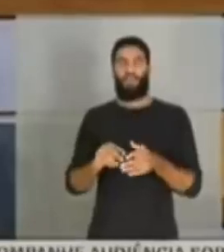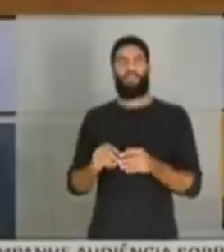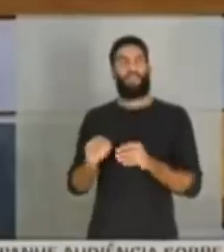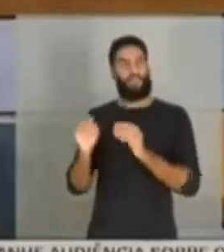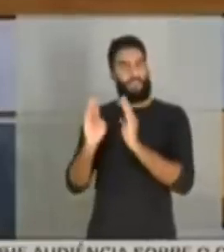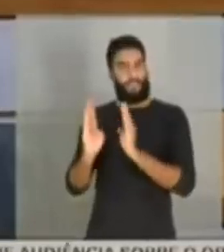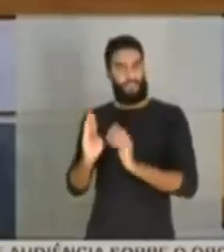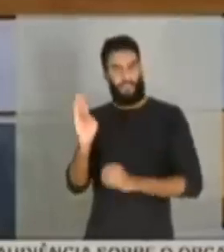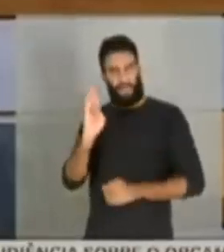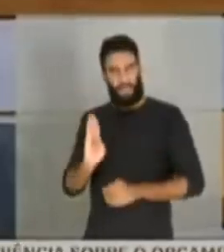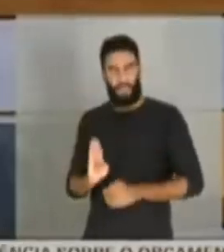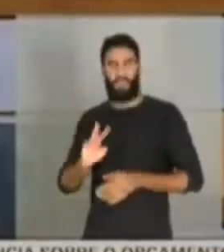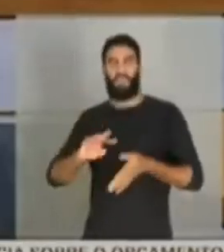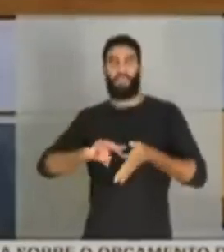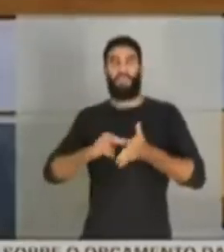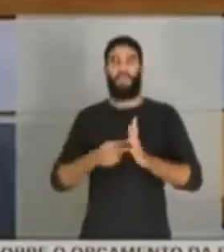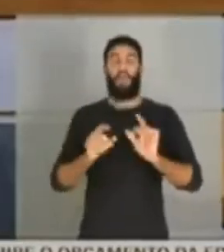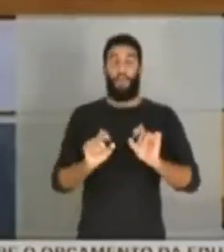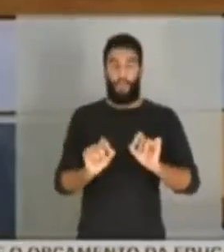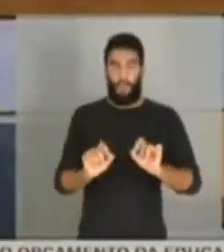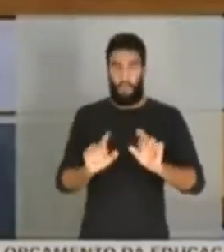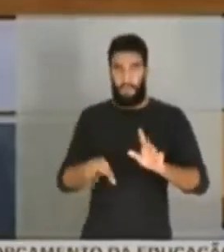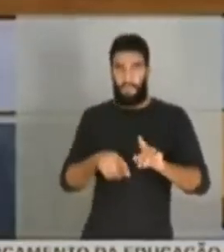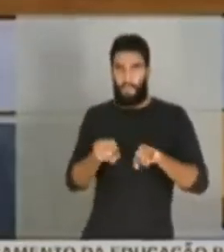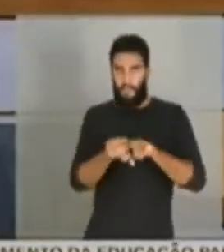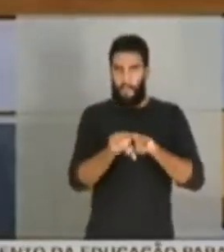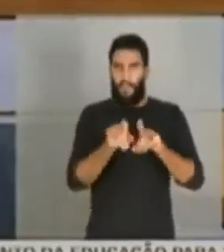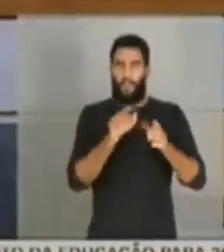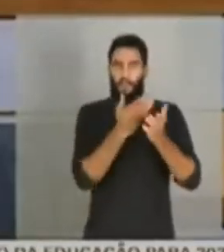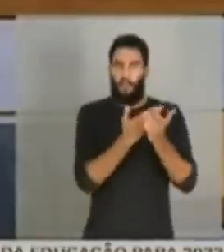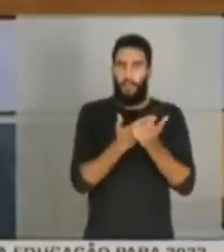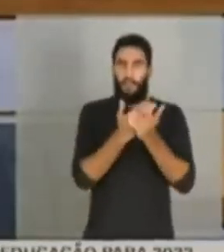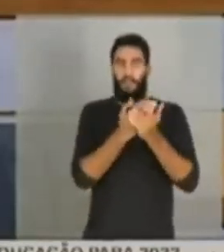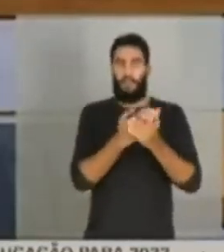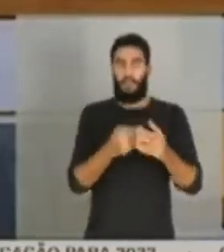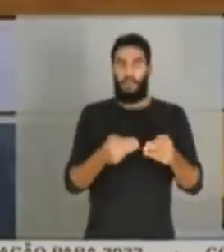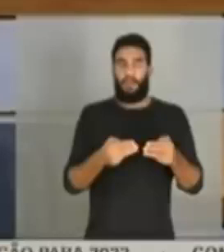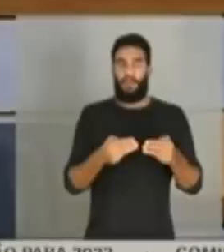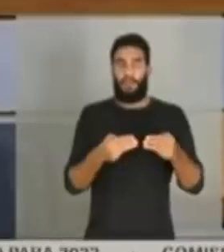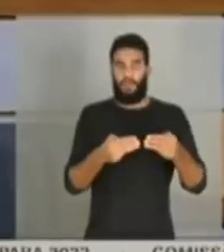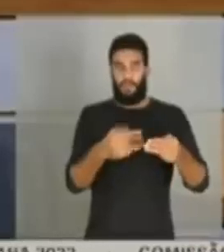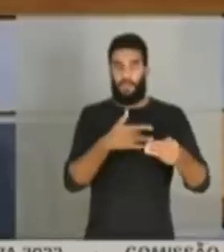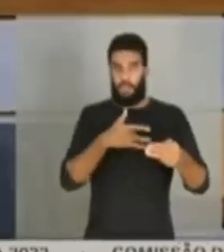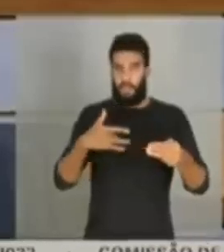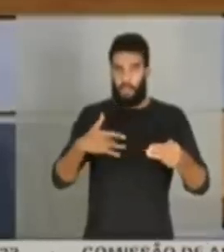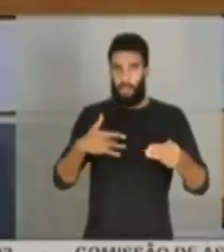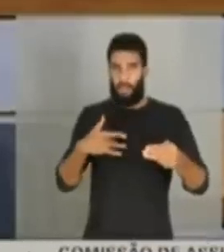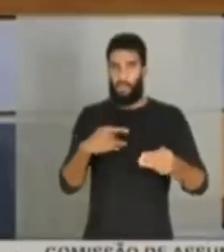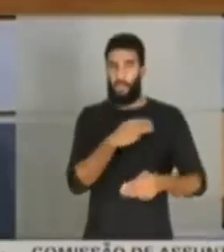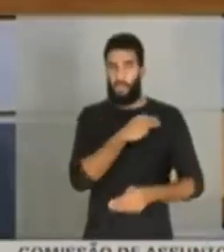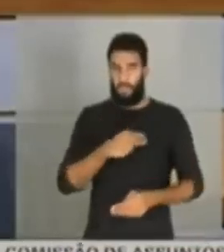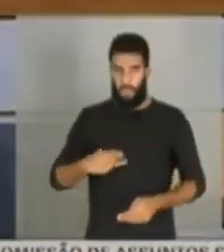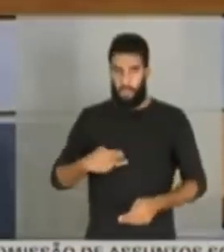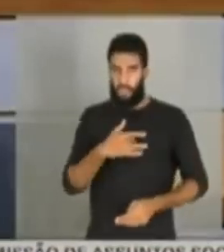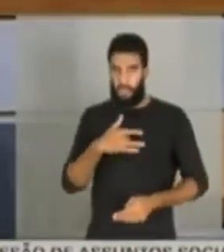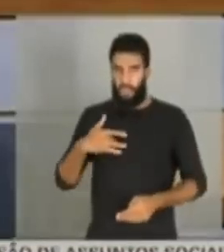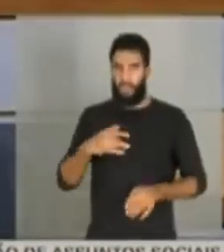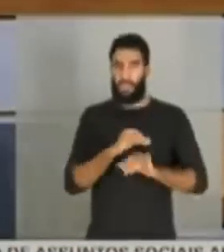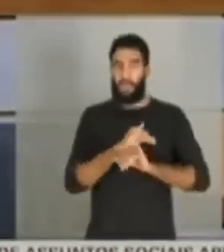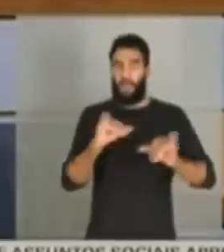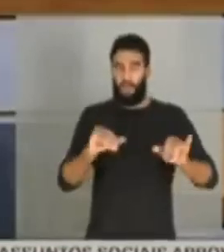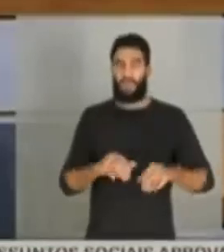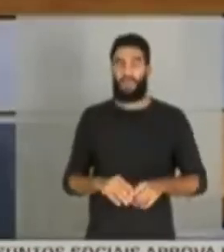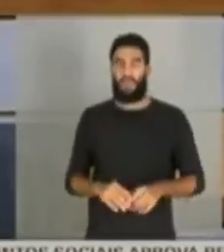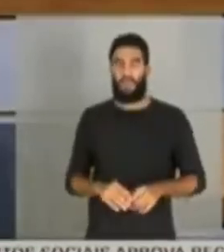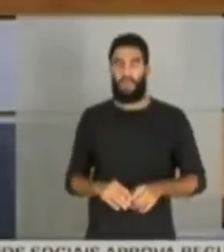Pessoal, vou passar pelas notícias do dia. Hoje o Luiz Carlos Reins, aquele senador bolsonarista fanático, ficou explicado por que